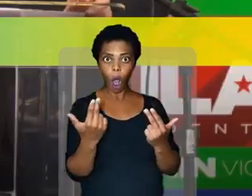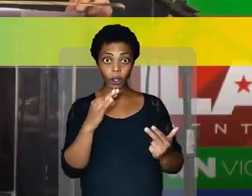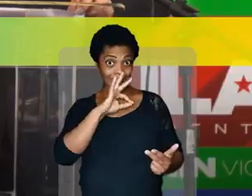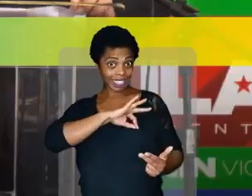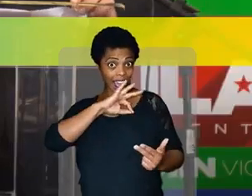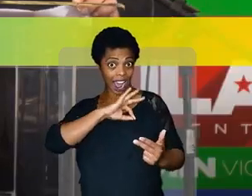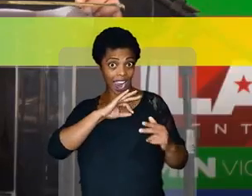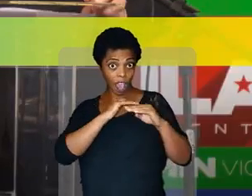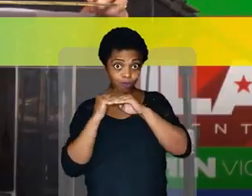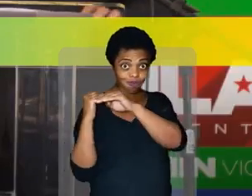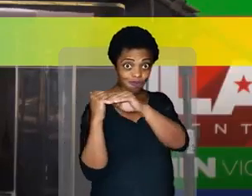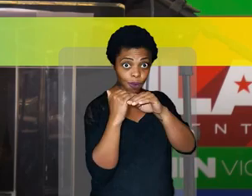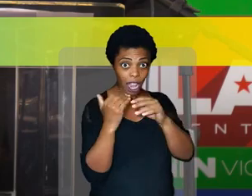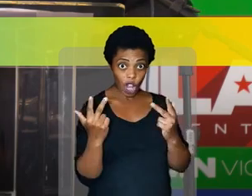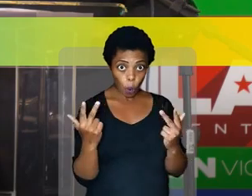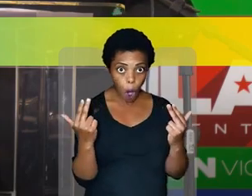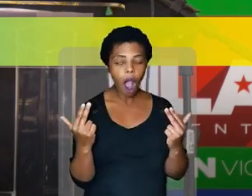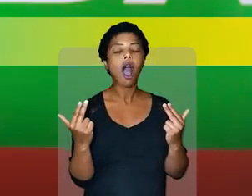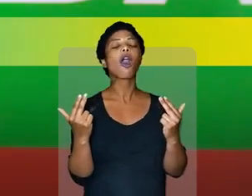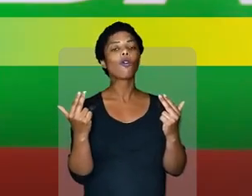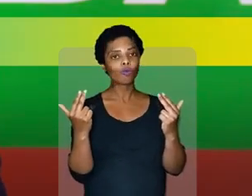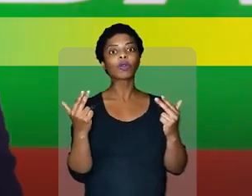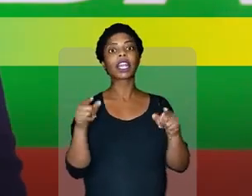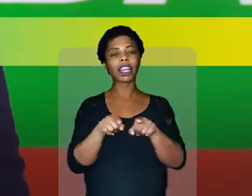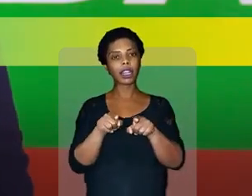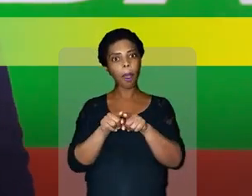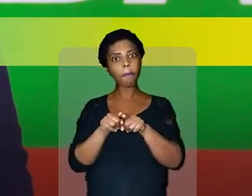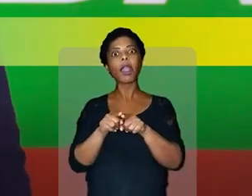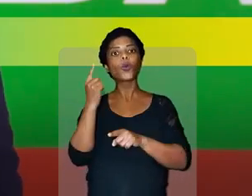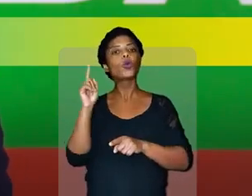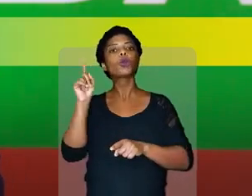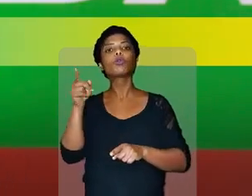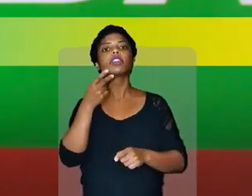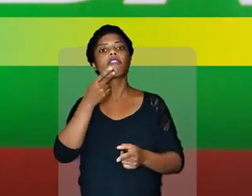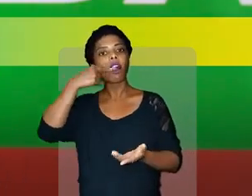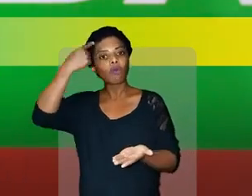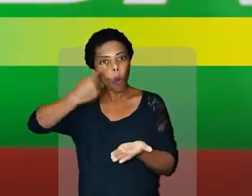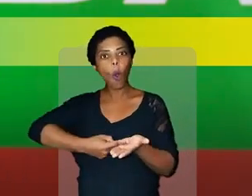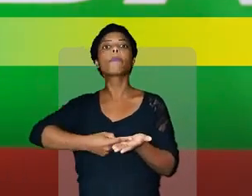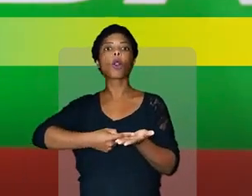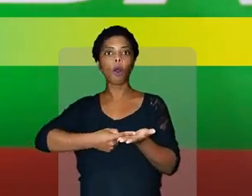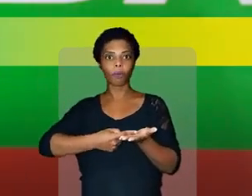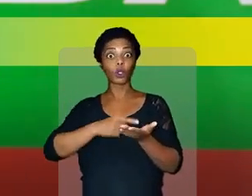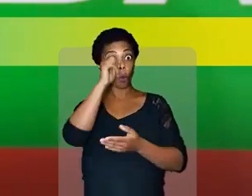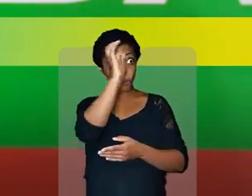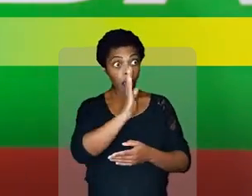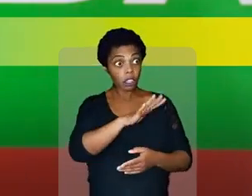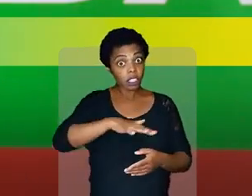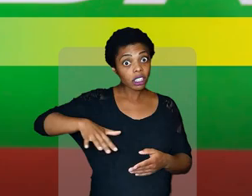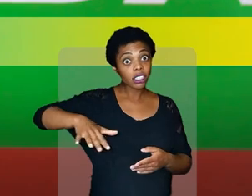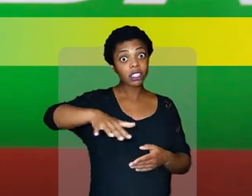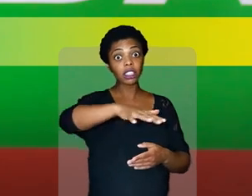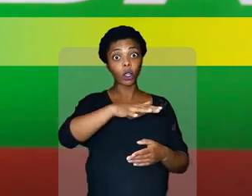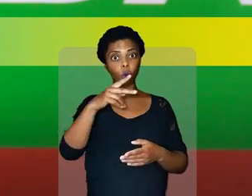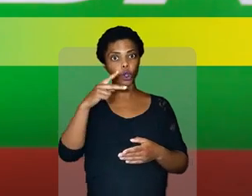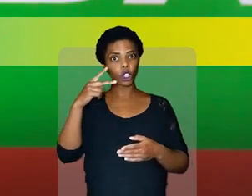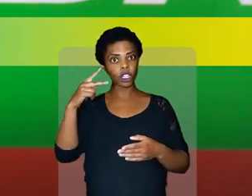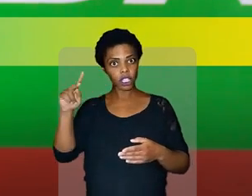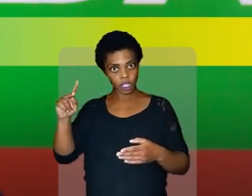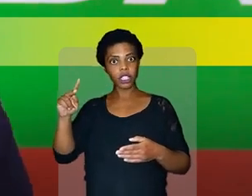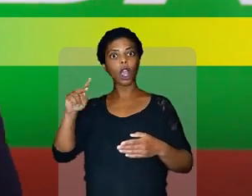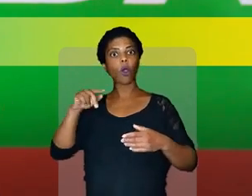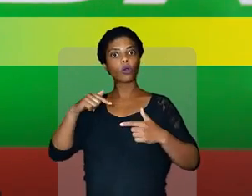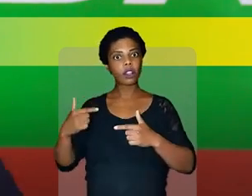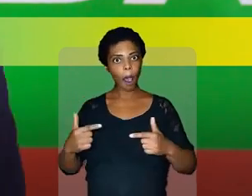currículo na questão salarial. E por fim, quando se compromete conosco, com o Brasil, de fazer do seu